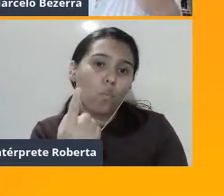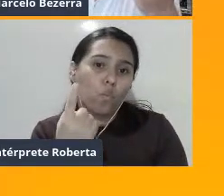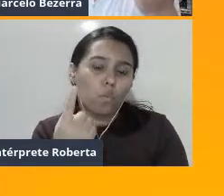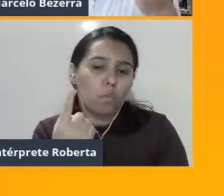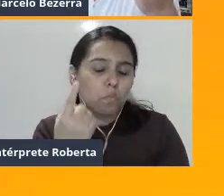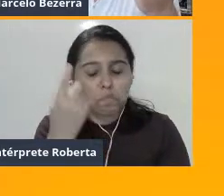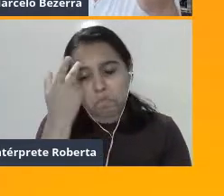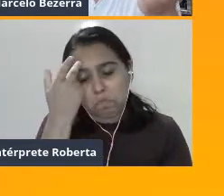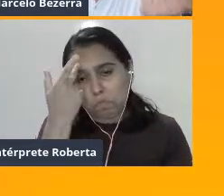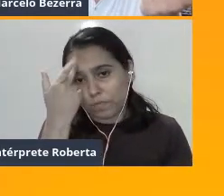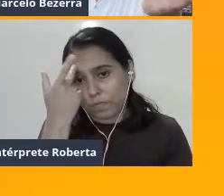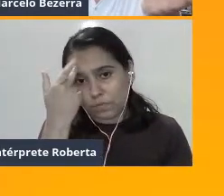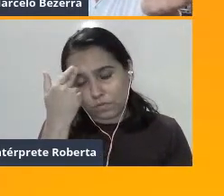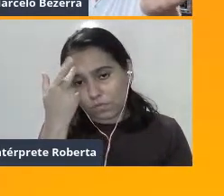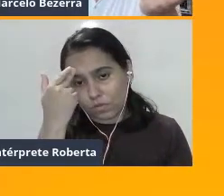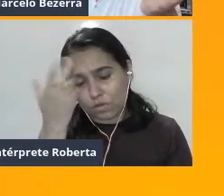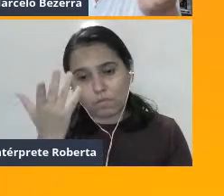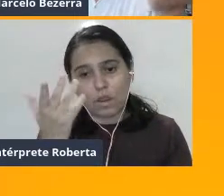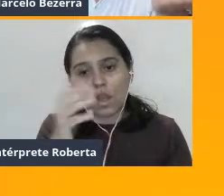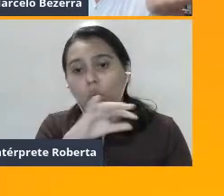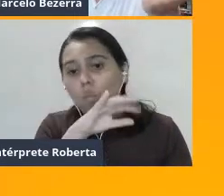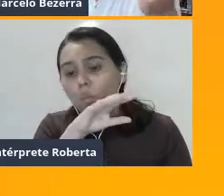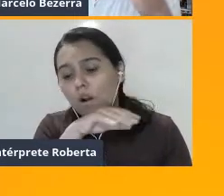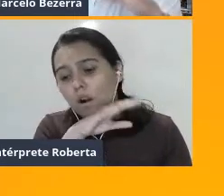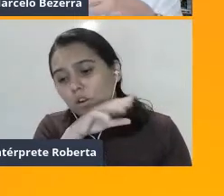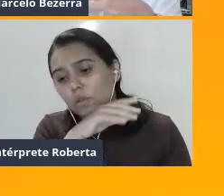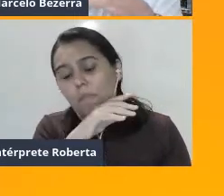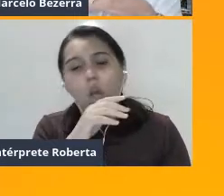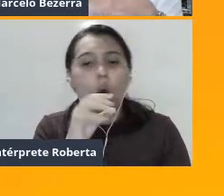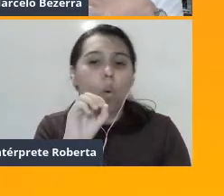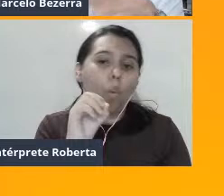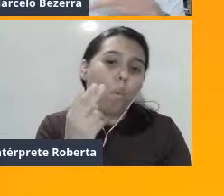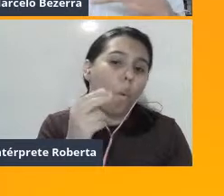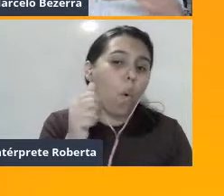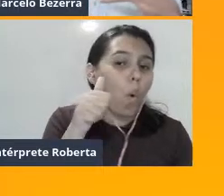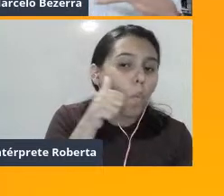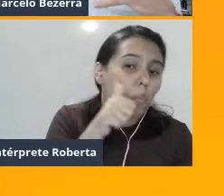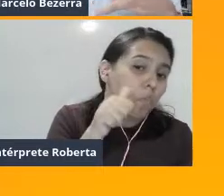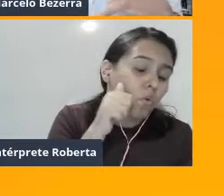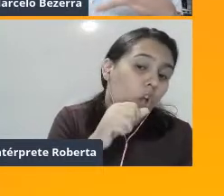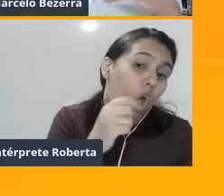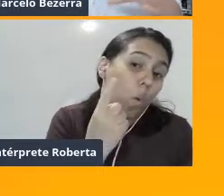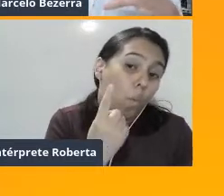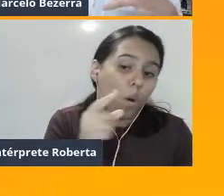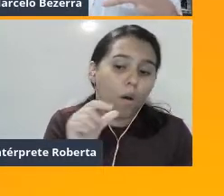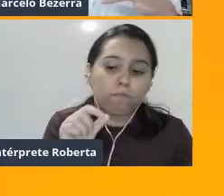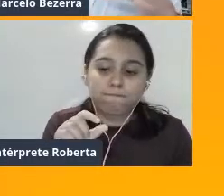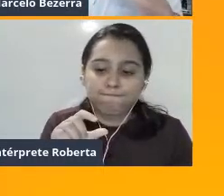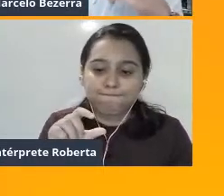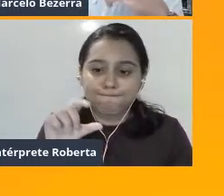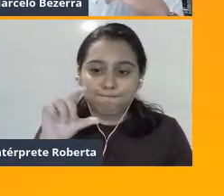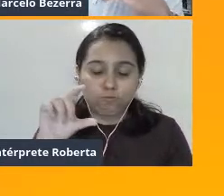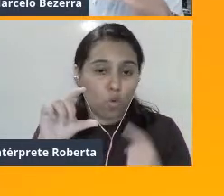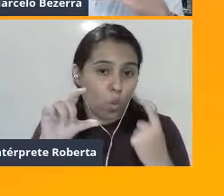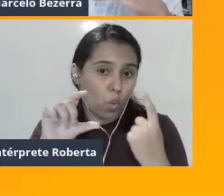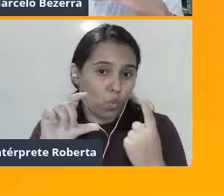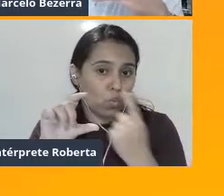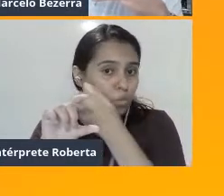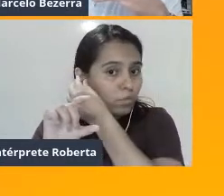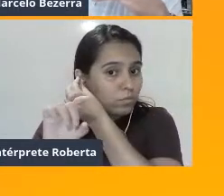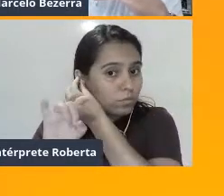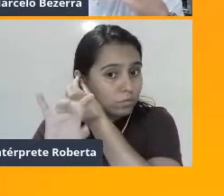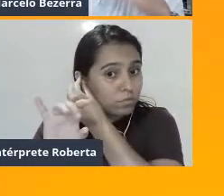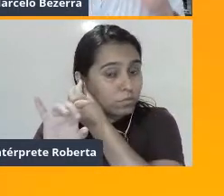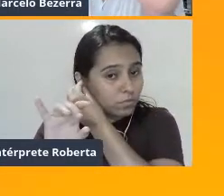animais que tem normalmente uma cria, né? Ou a mulher. Então, apenas um deles fica grande o suficiente para que ocorra